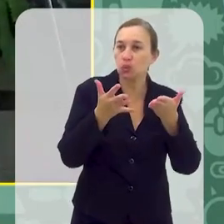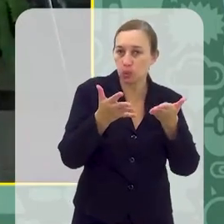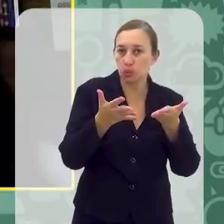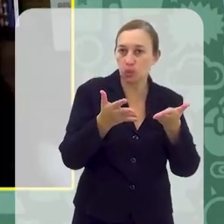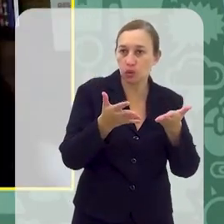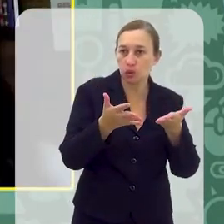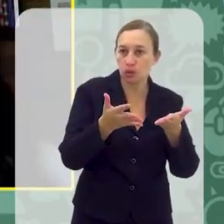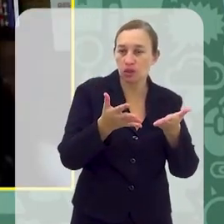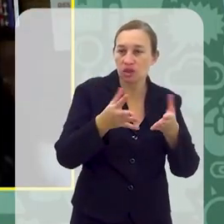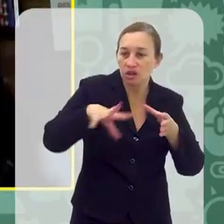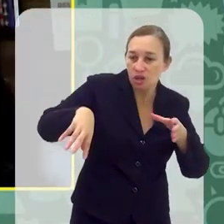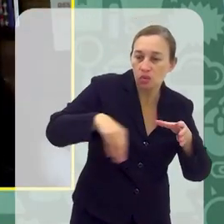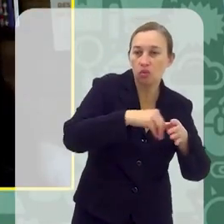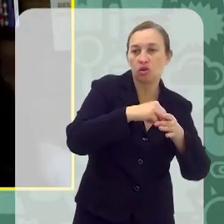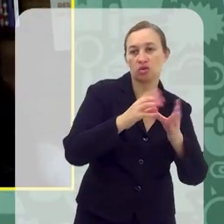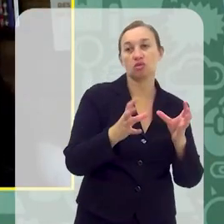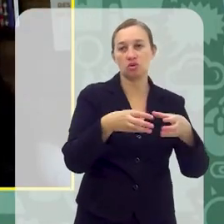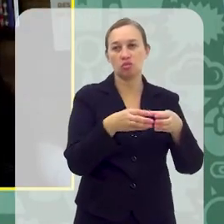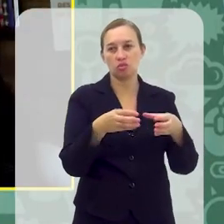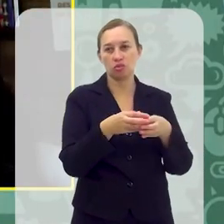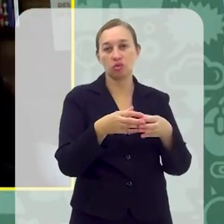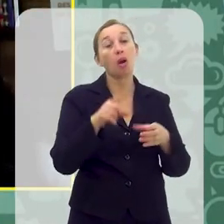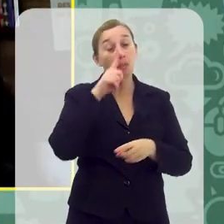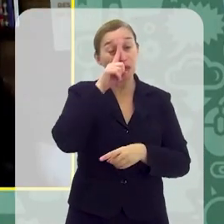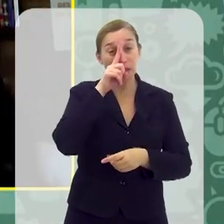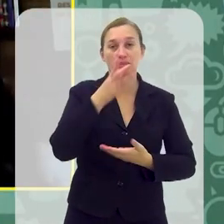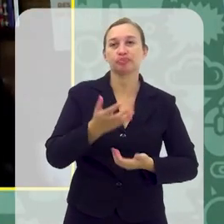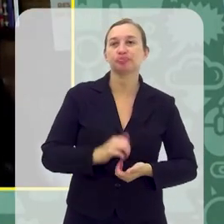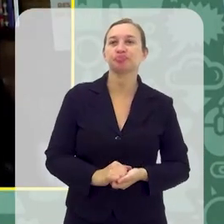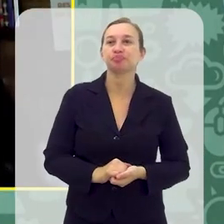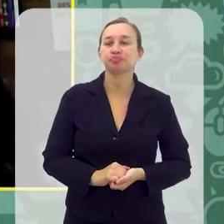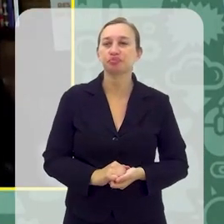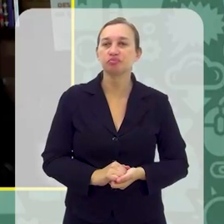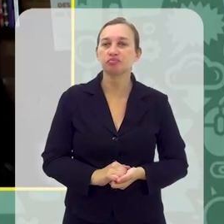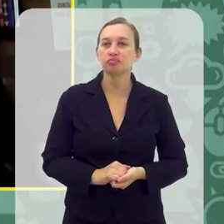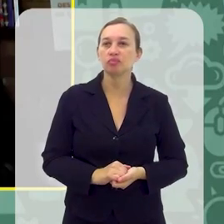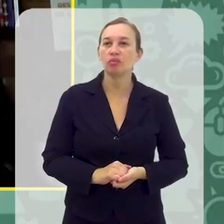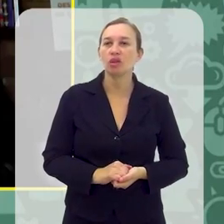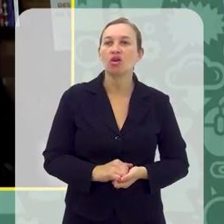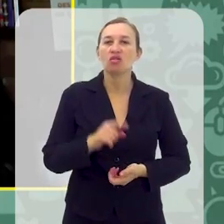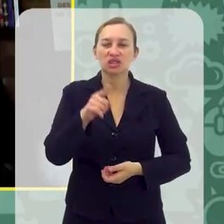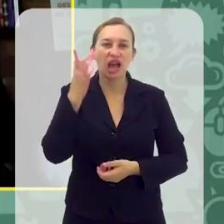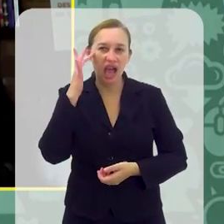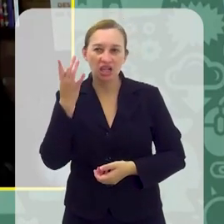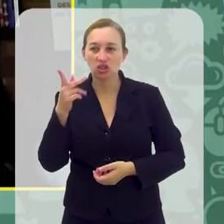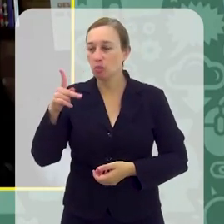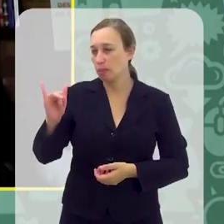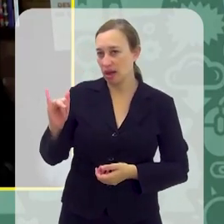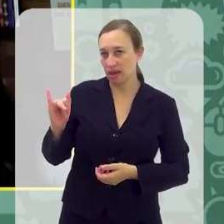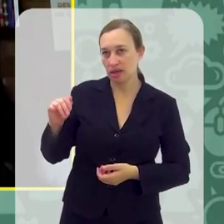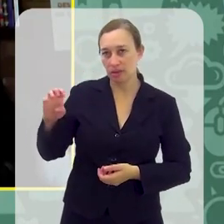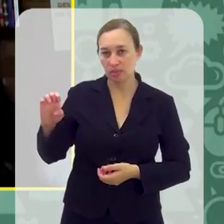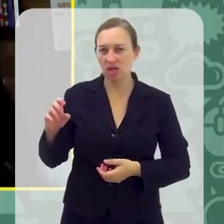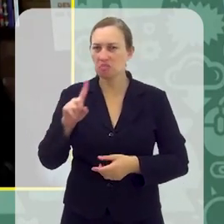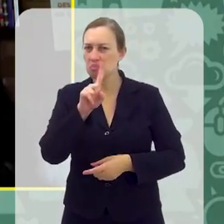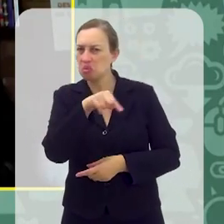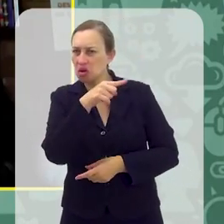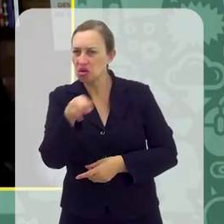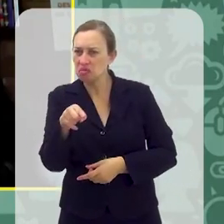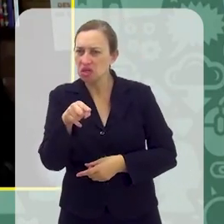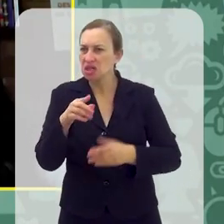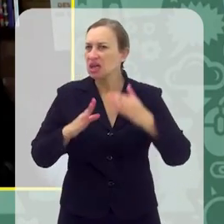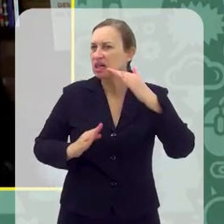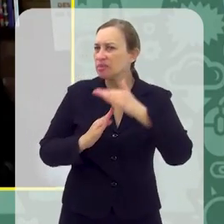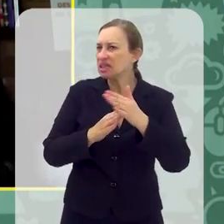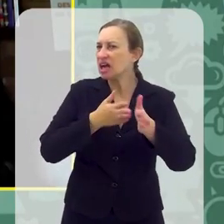engajá-lo no seu grupo. Então, isso que acaba sendo um grande risco. E você acha que os pais, eles devem proibir,